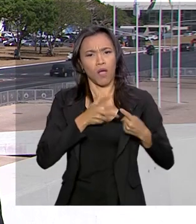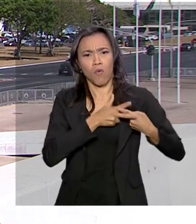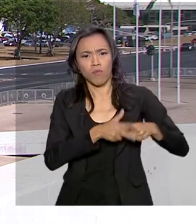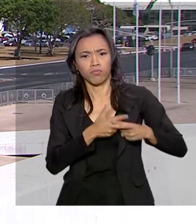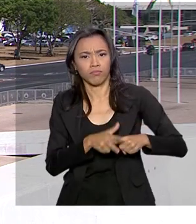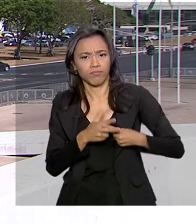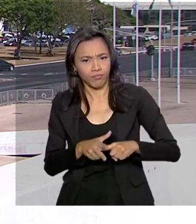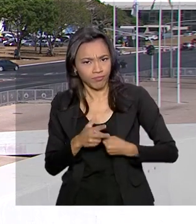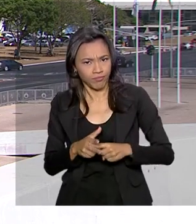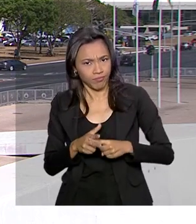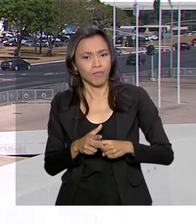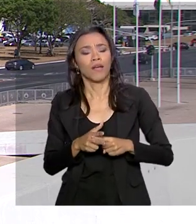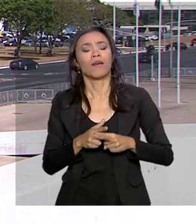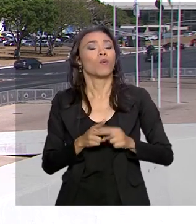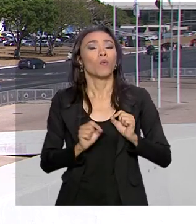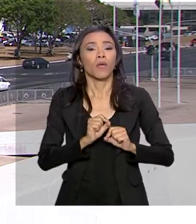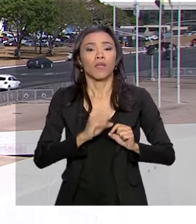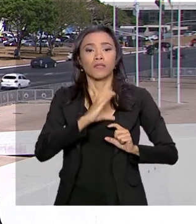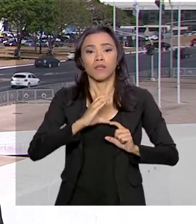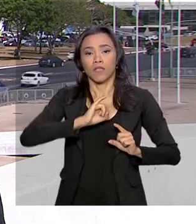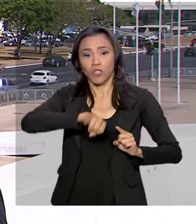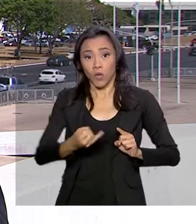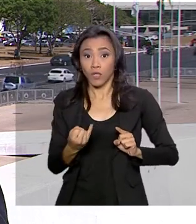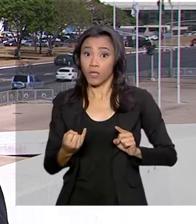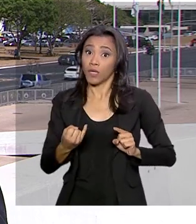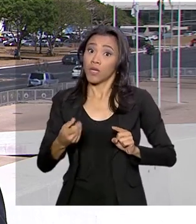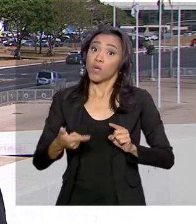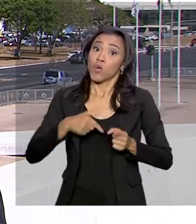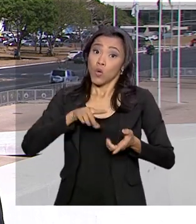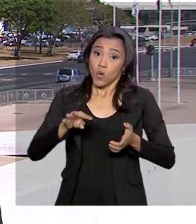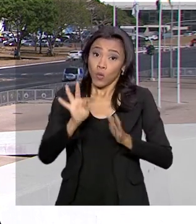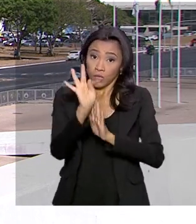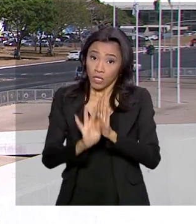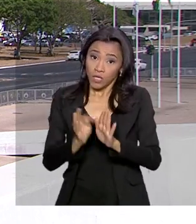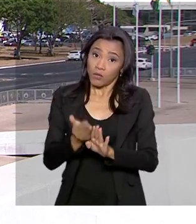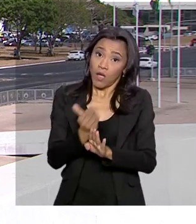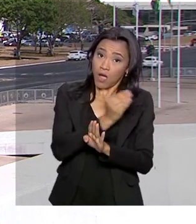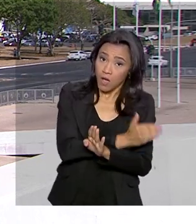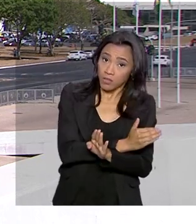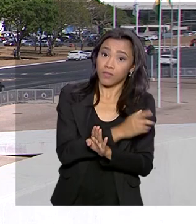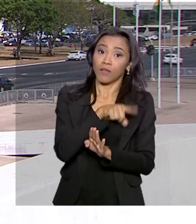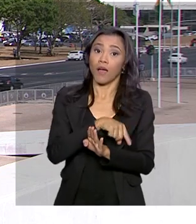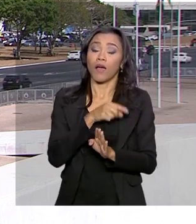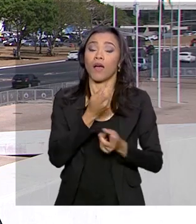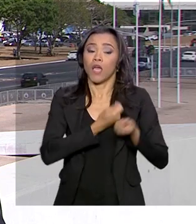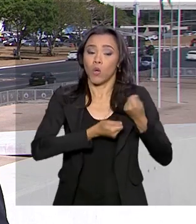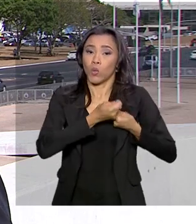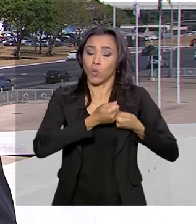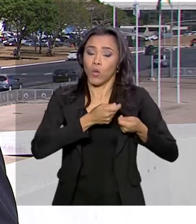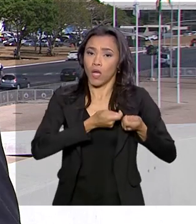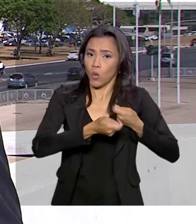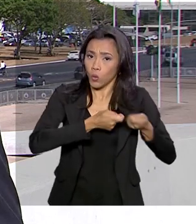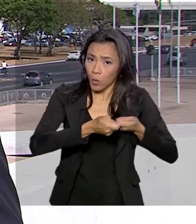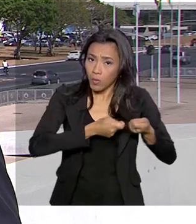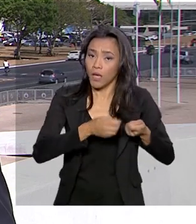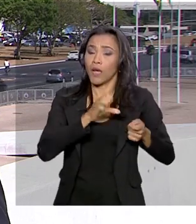feitas na CCJ. Antes do texto chegar ao Senado, porém, a economia estimada era de